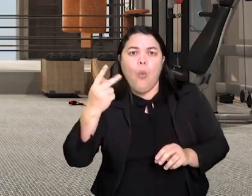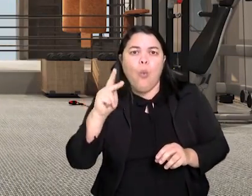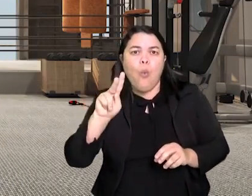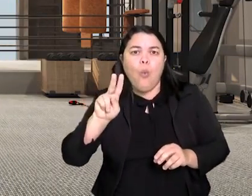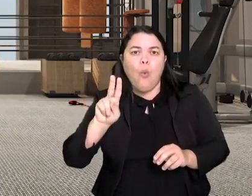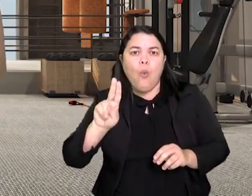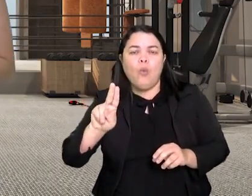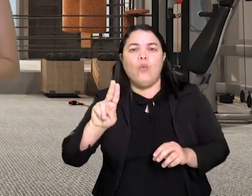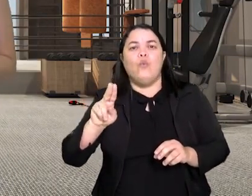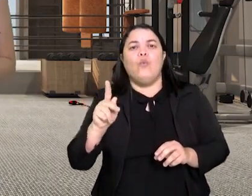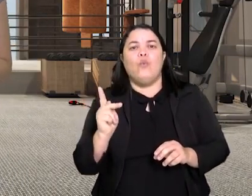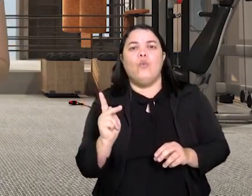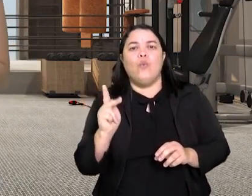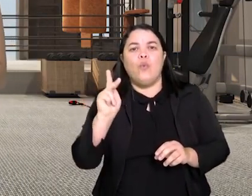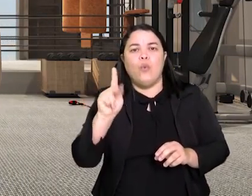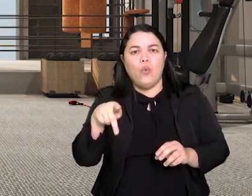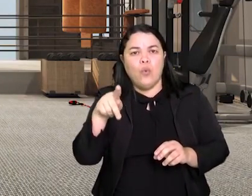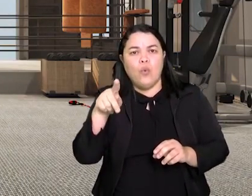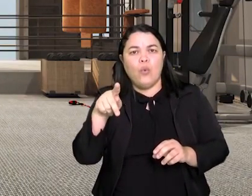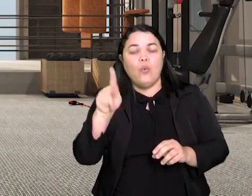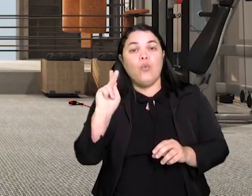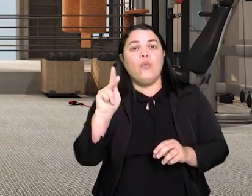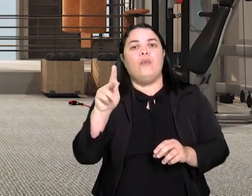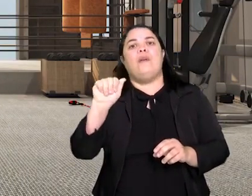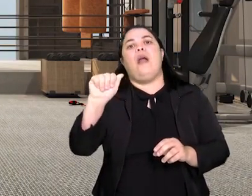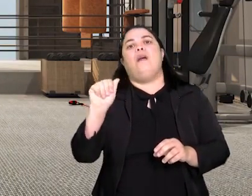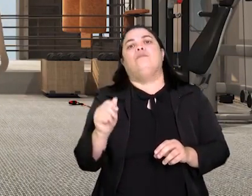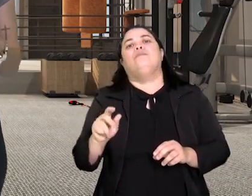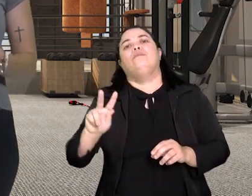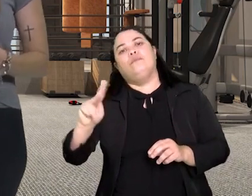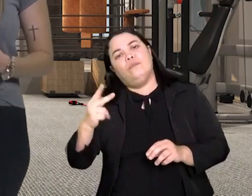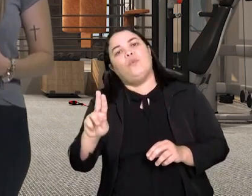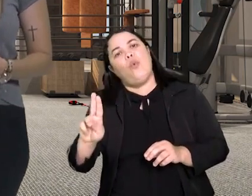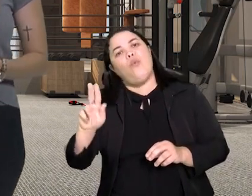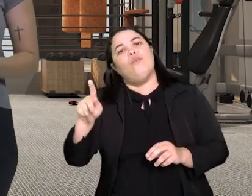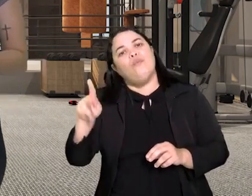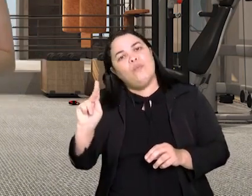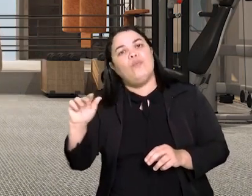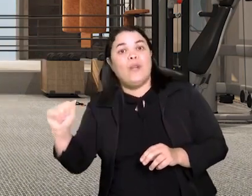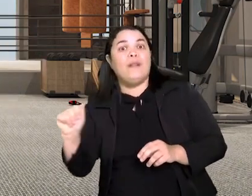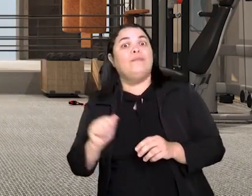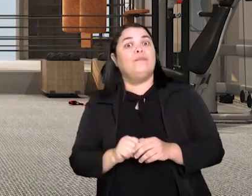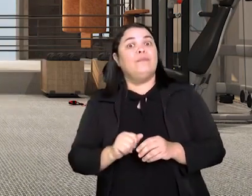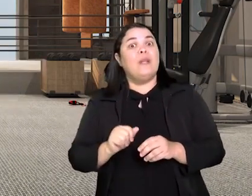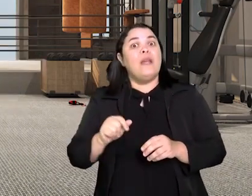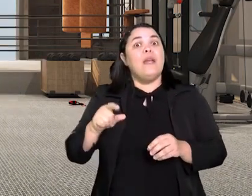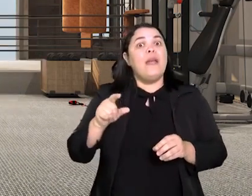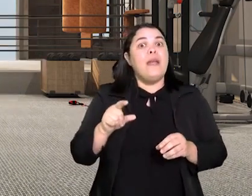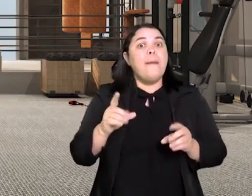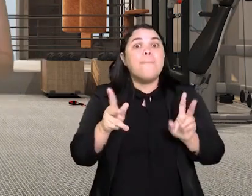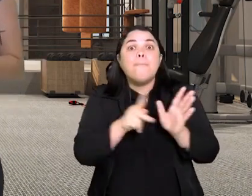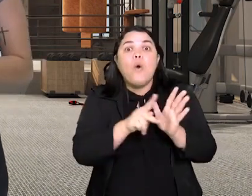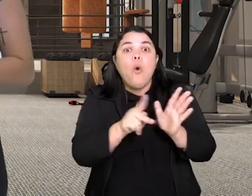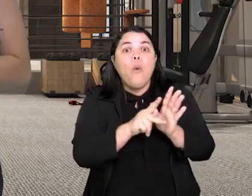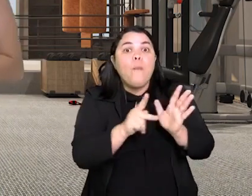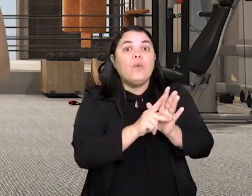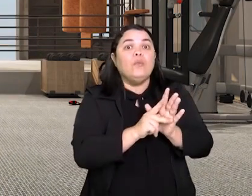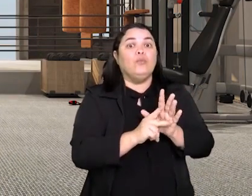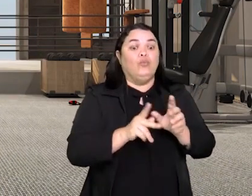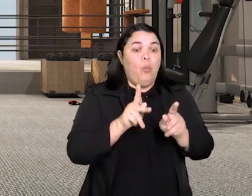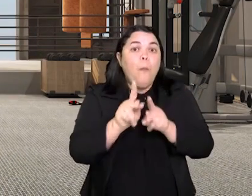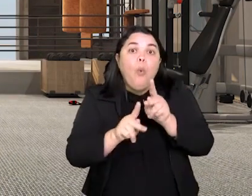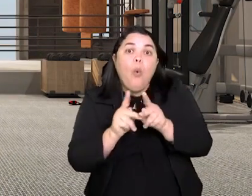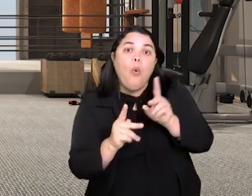do povo do Parque do Xingu e tem características indígenas. As lutas de